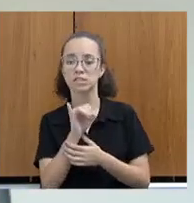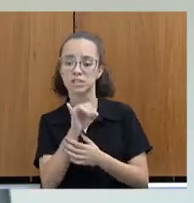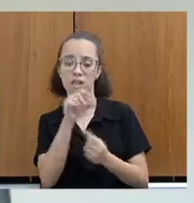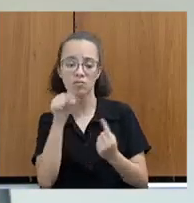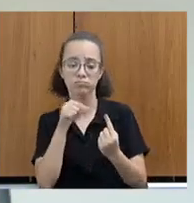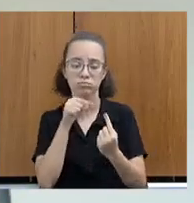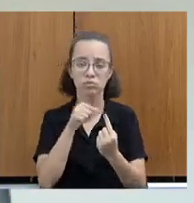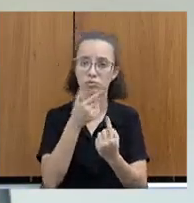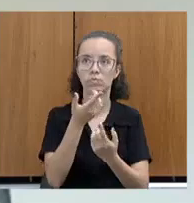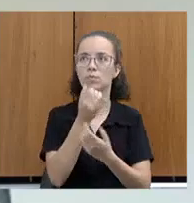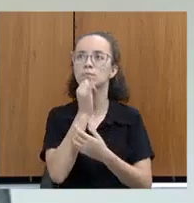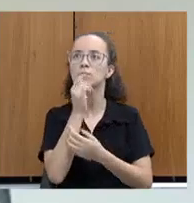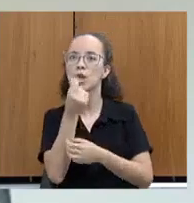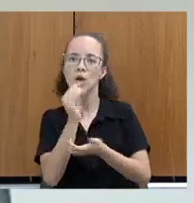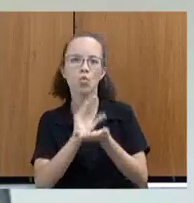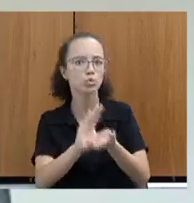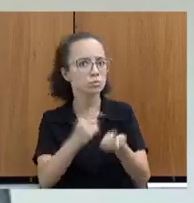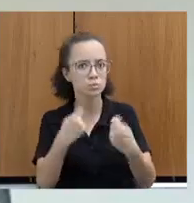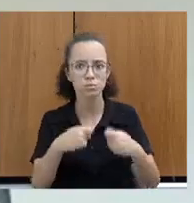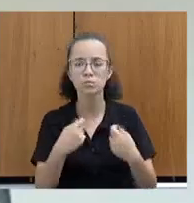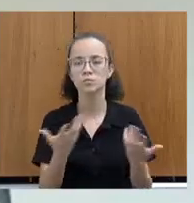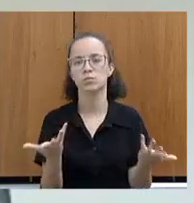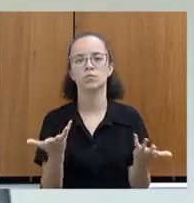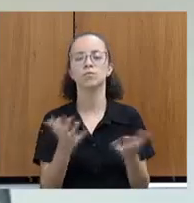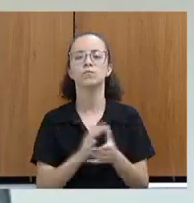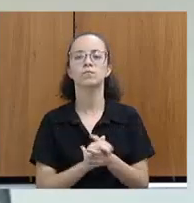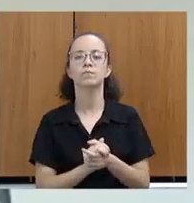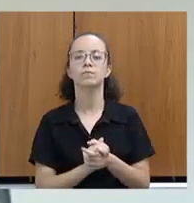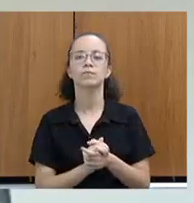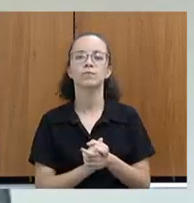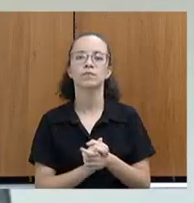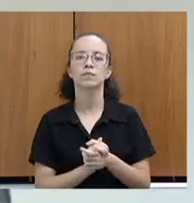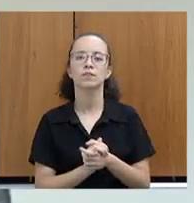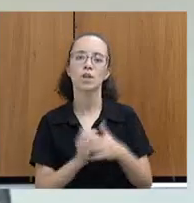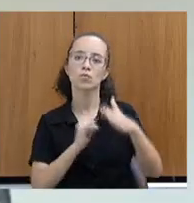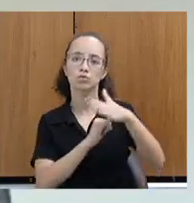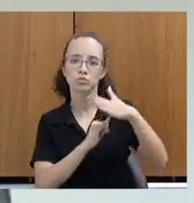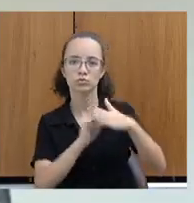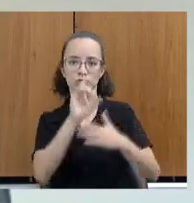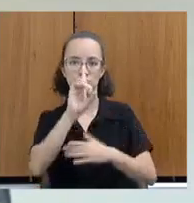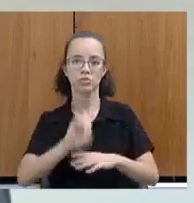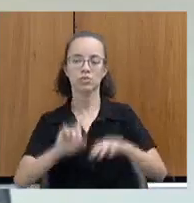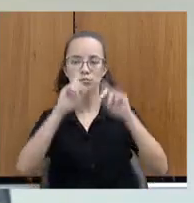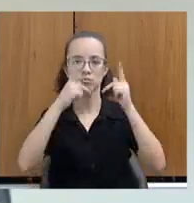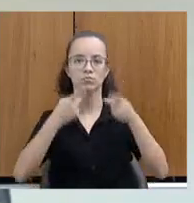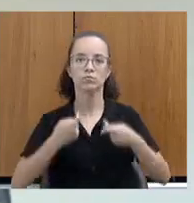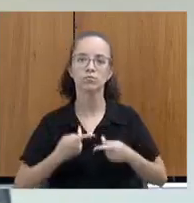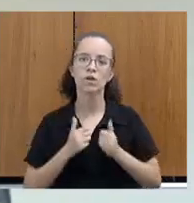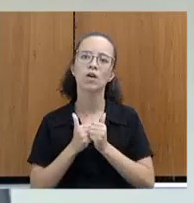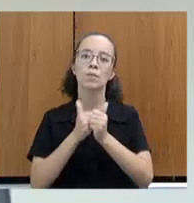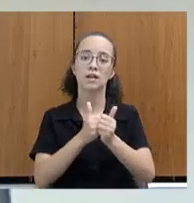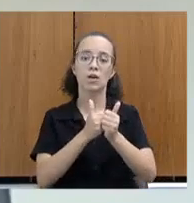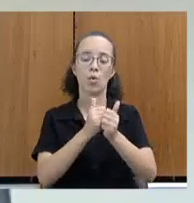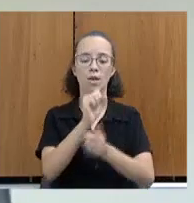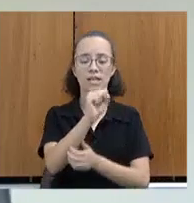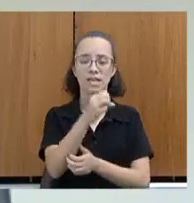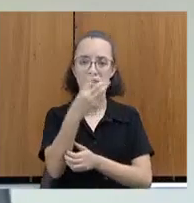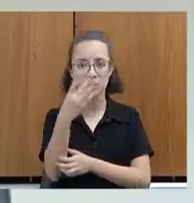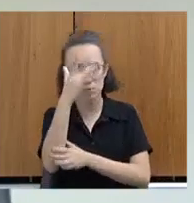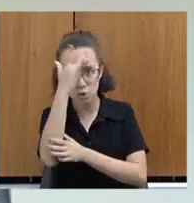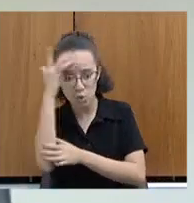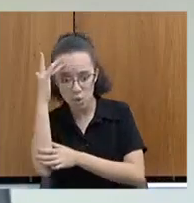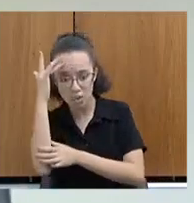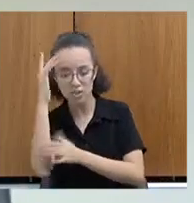Federal? E, por fim, o Instituto de Direitos Humanos acompanha cerca de 83 pessoas, que